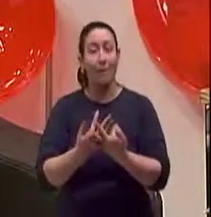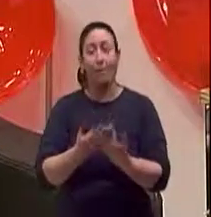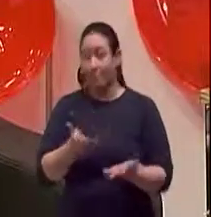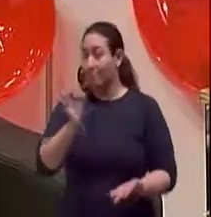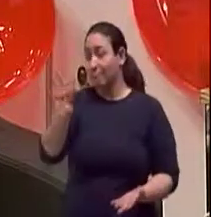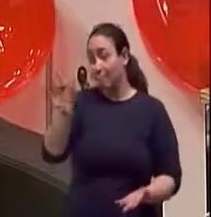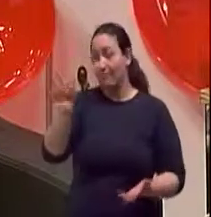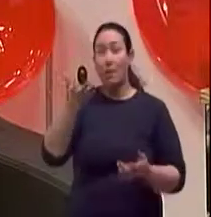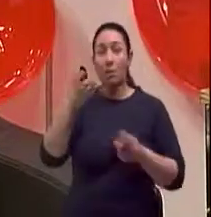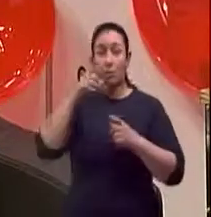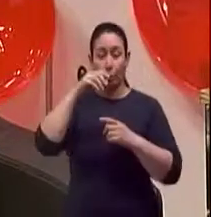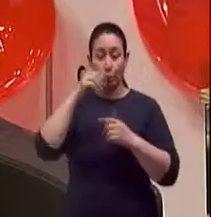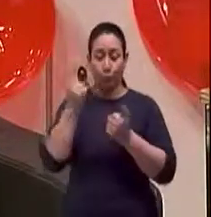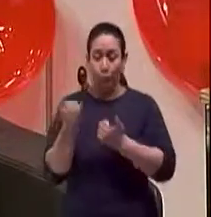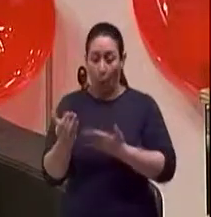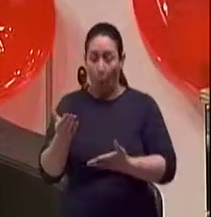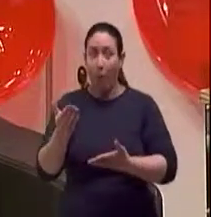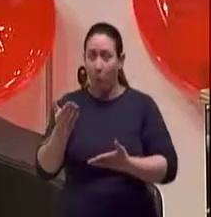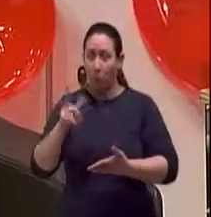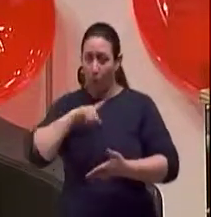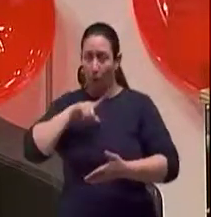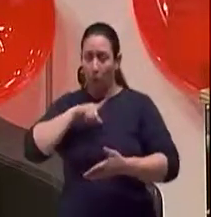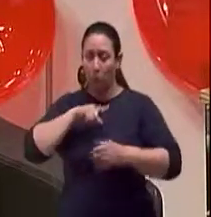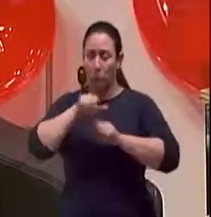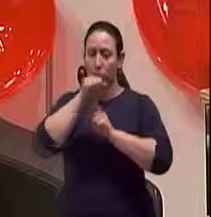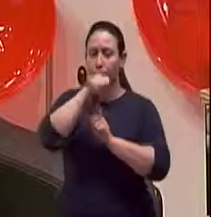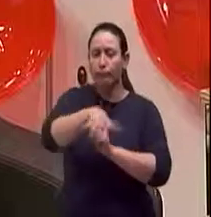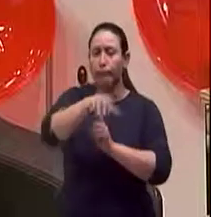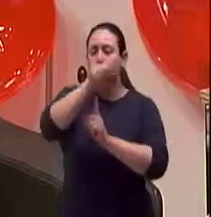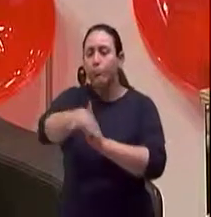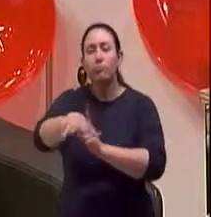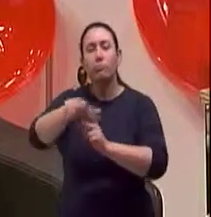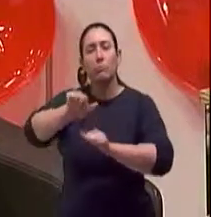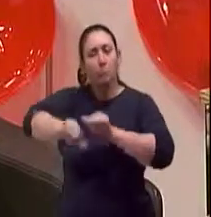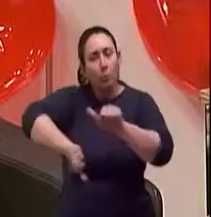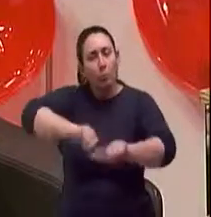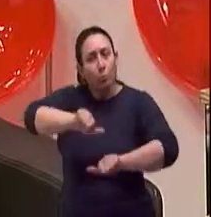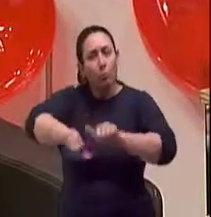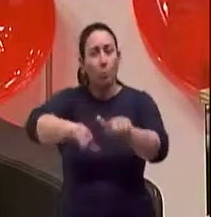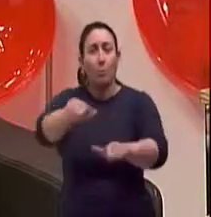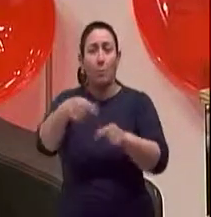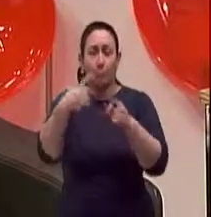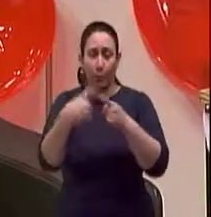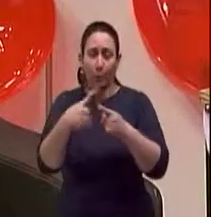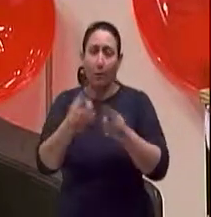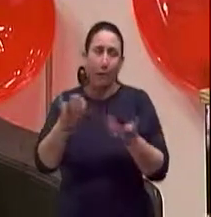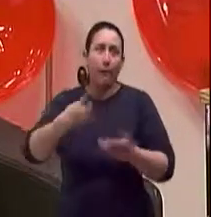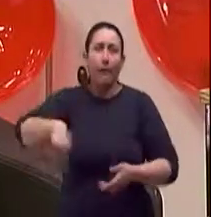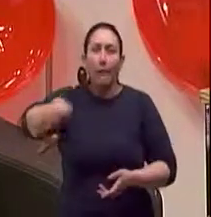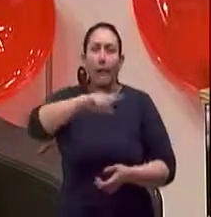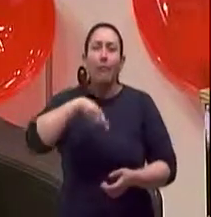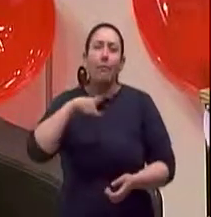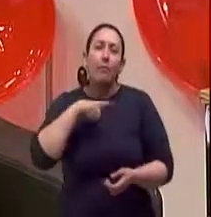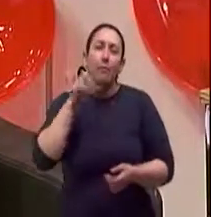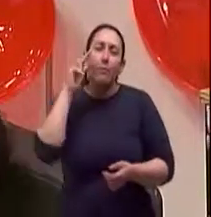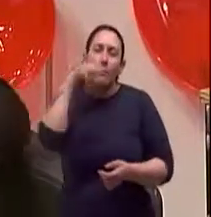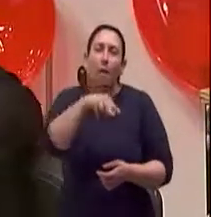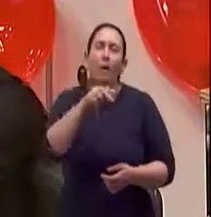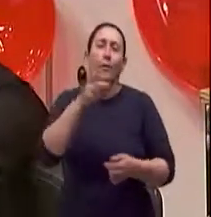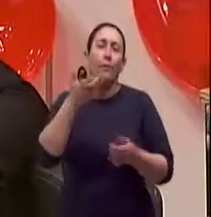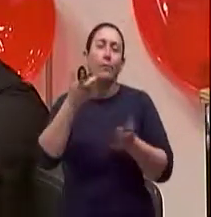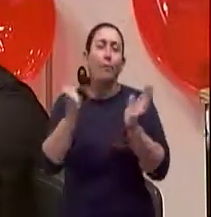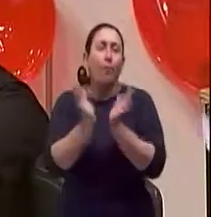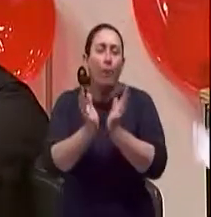multiplicar aquele pensamento deles, com certeza, eles vão multiplicar ali para os colegas deles na aula, né, na escola.